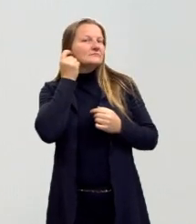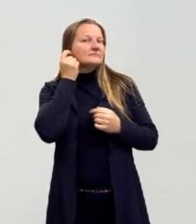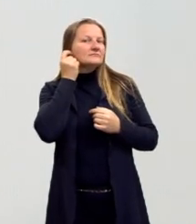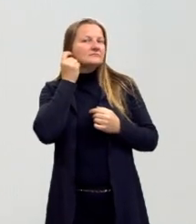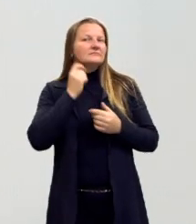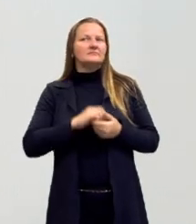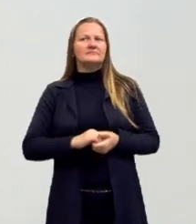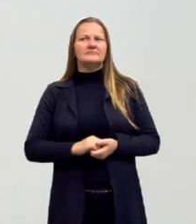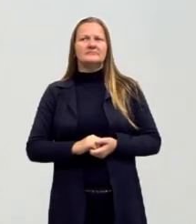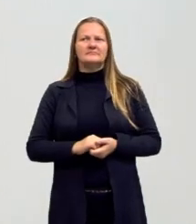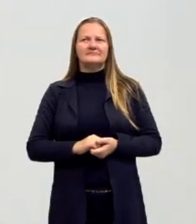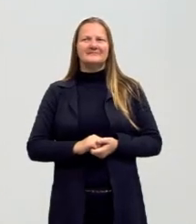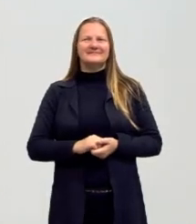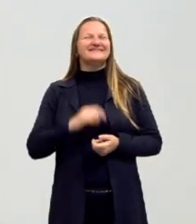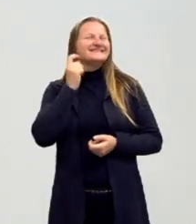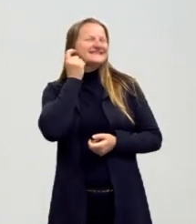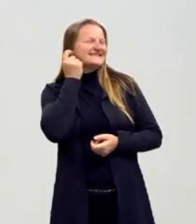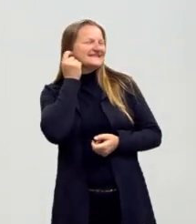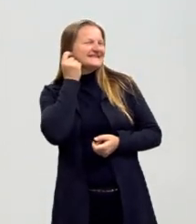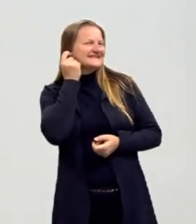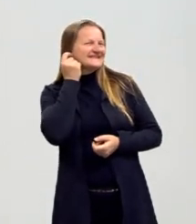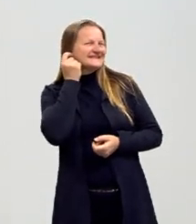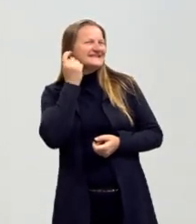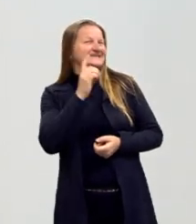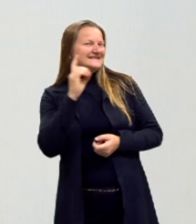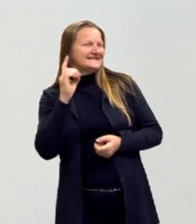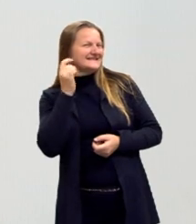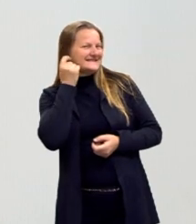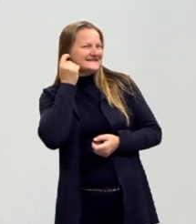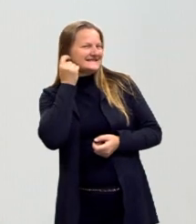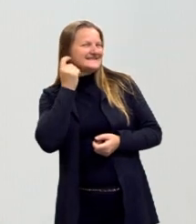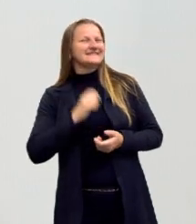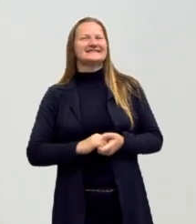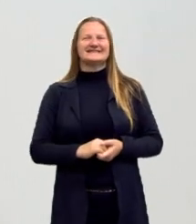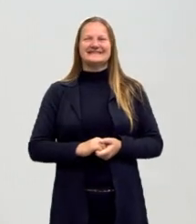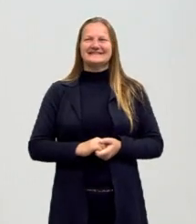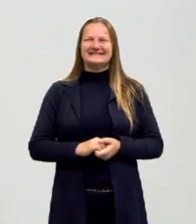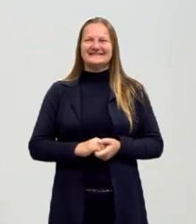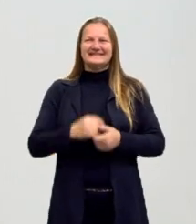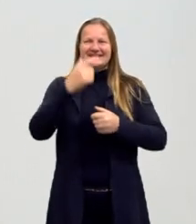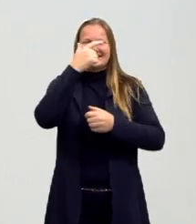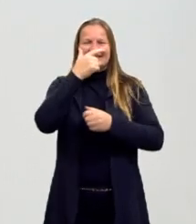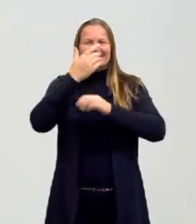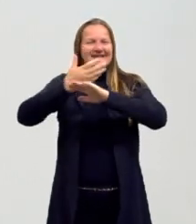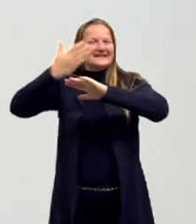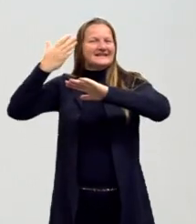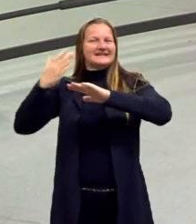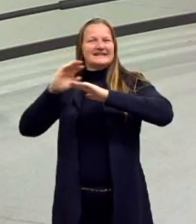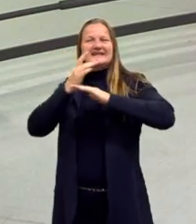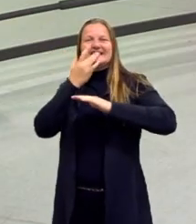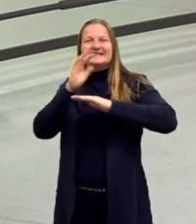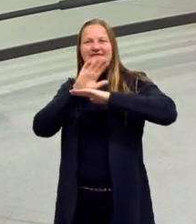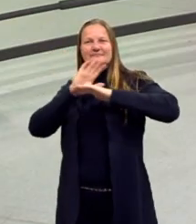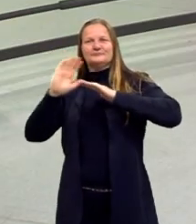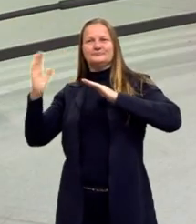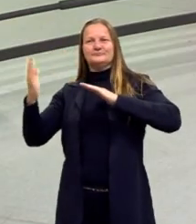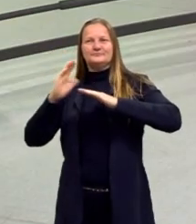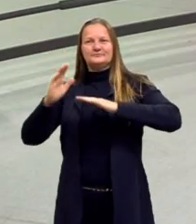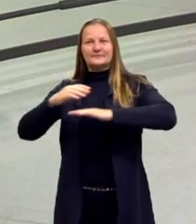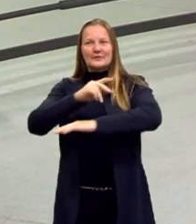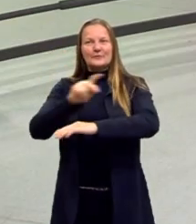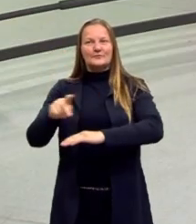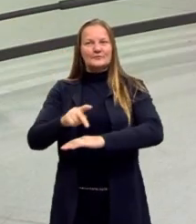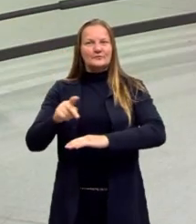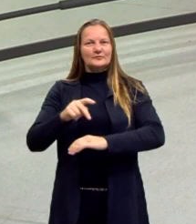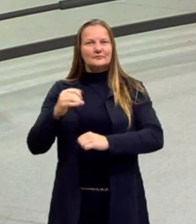orelha direita, eu acho, e aqui atrás de mim o quadro branco do Pré-ENEM e no cantinho nossa